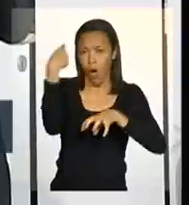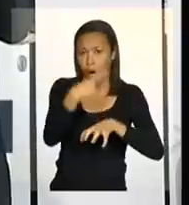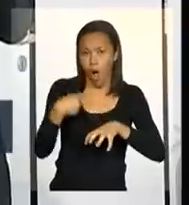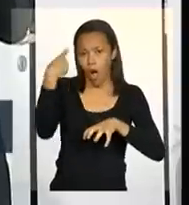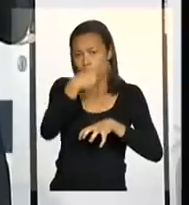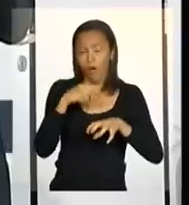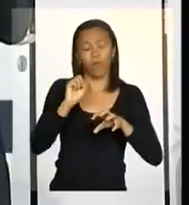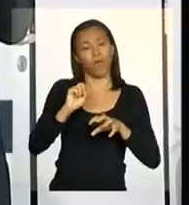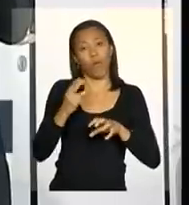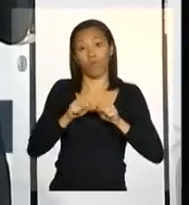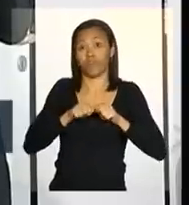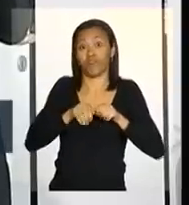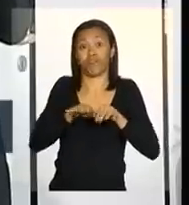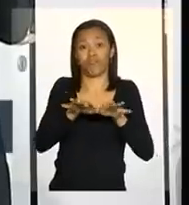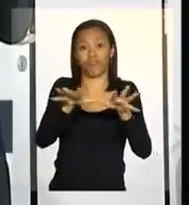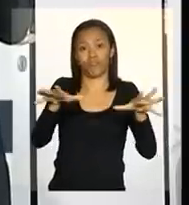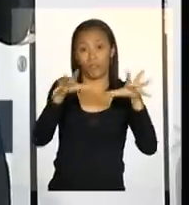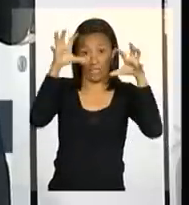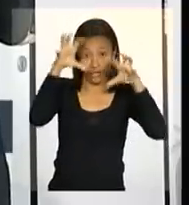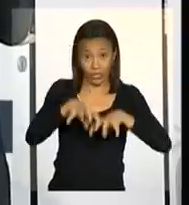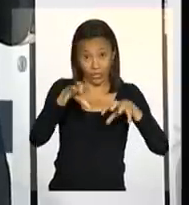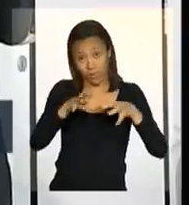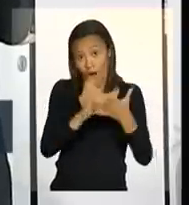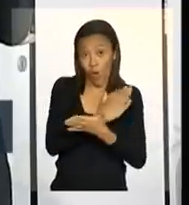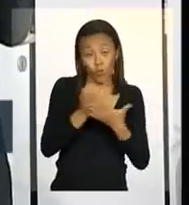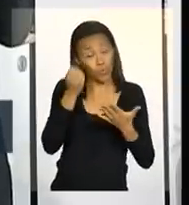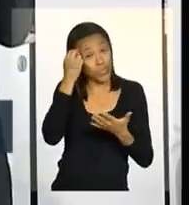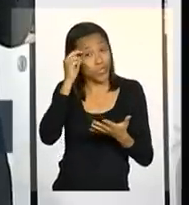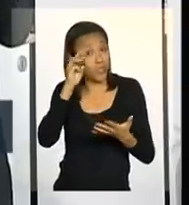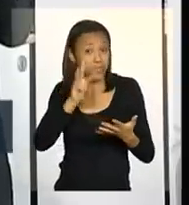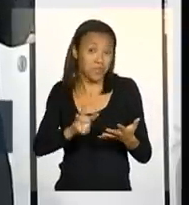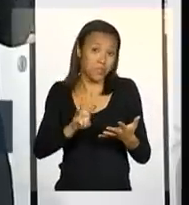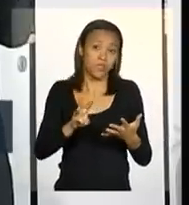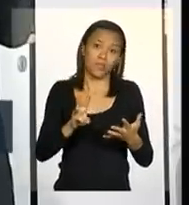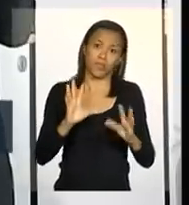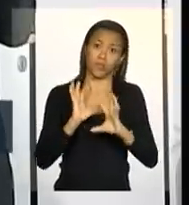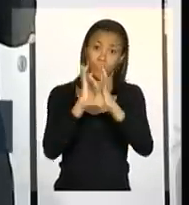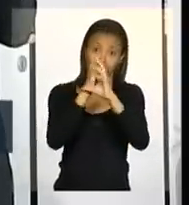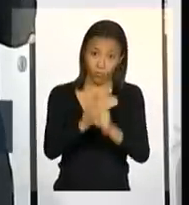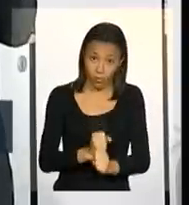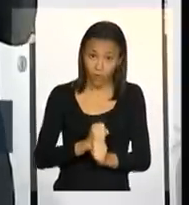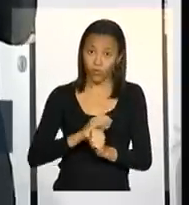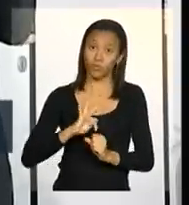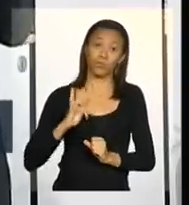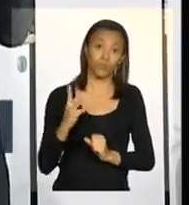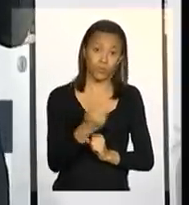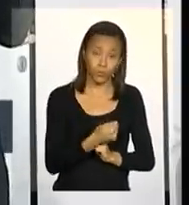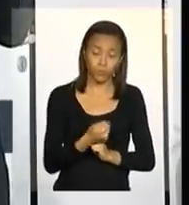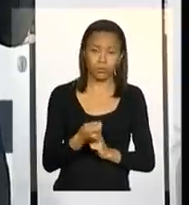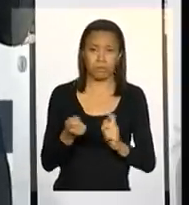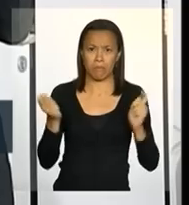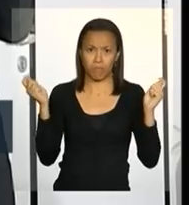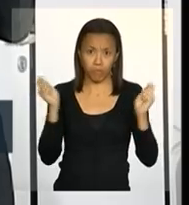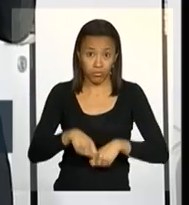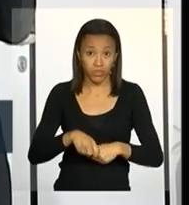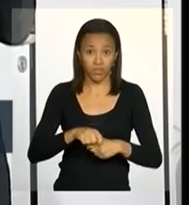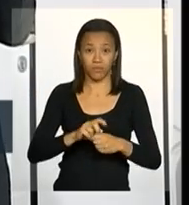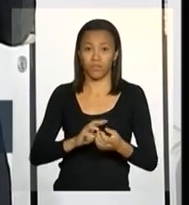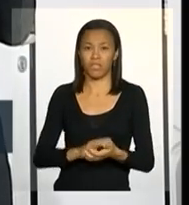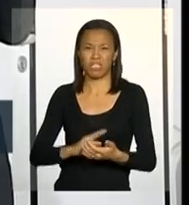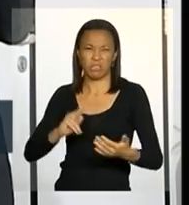dispersa continuamente durante alguns dias, produzindo um total pluviométrico capaz de deflagrar